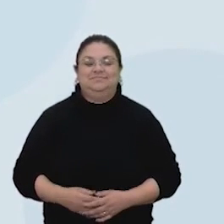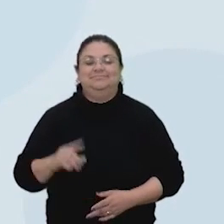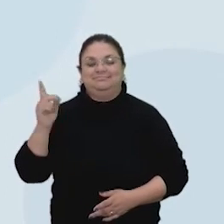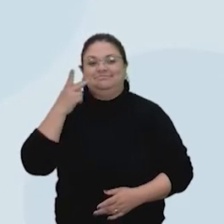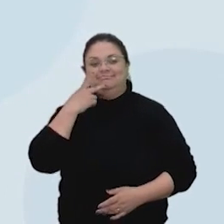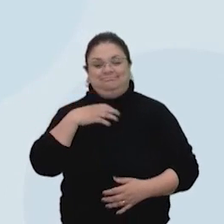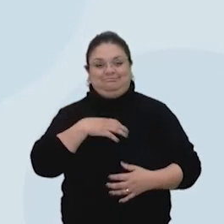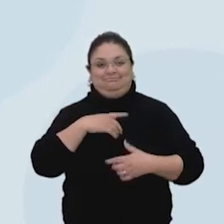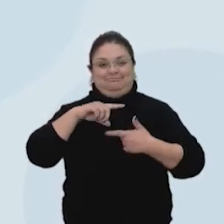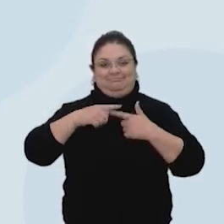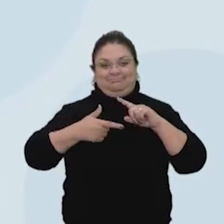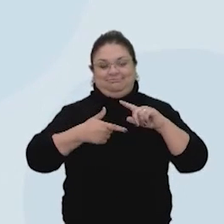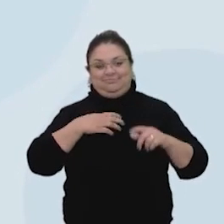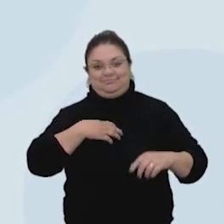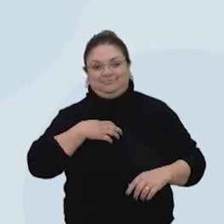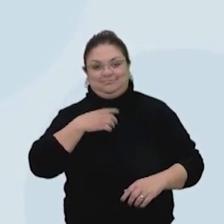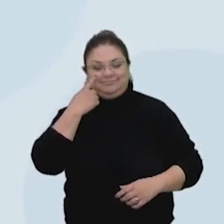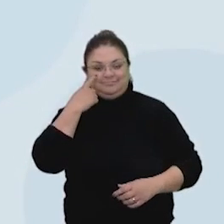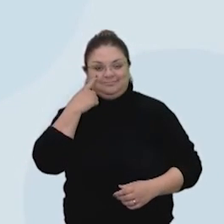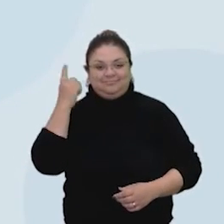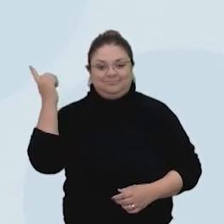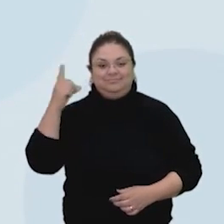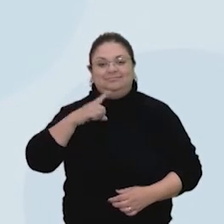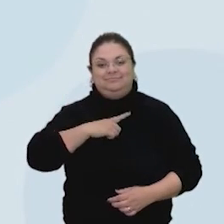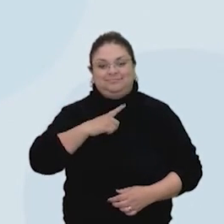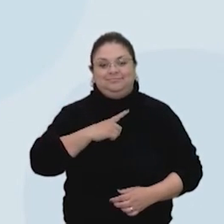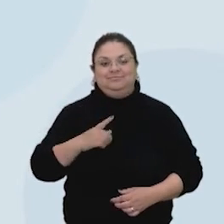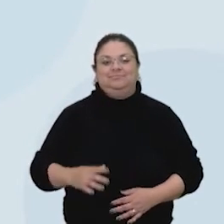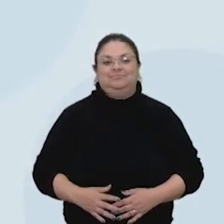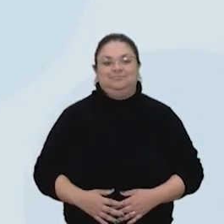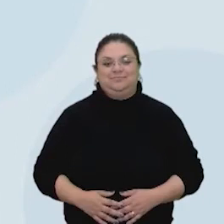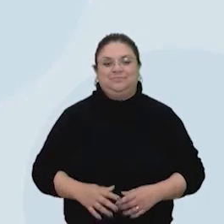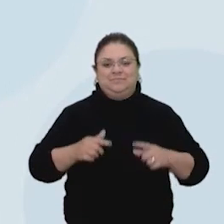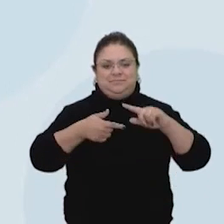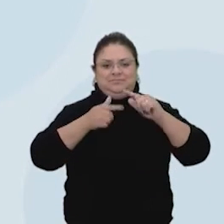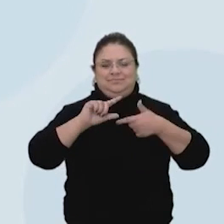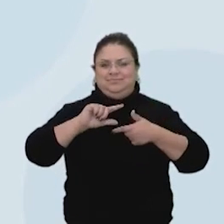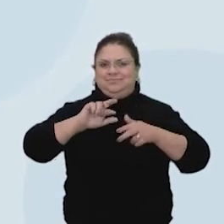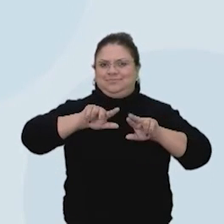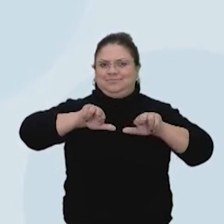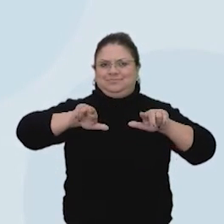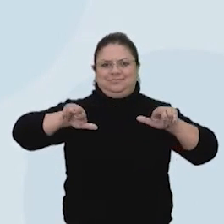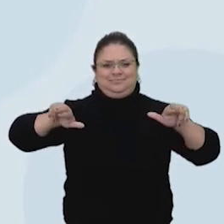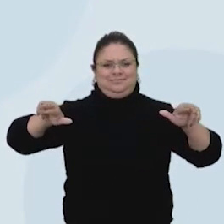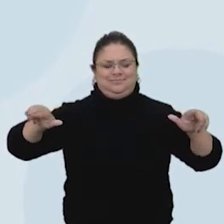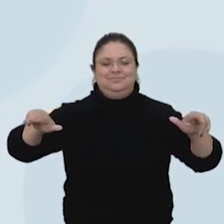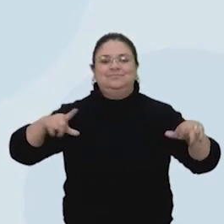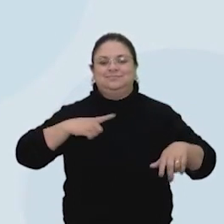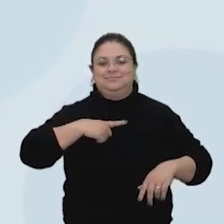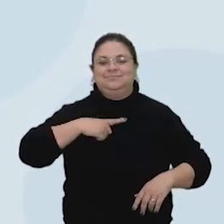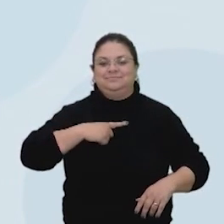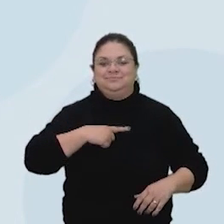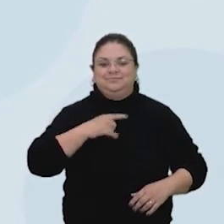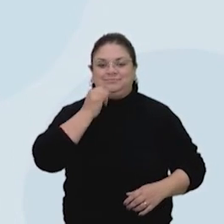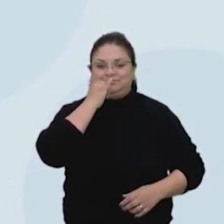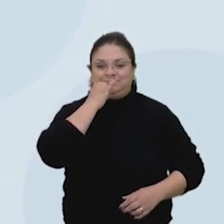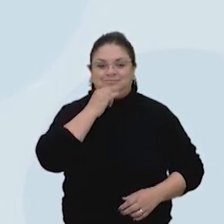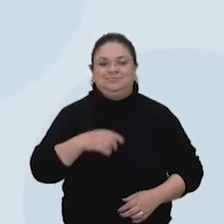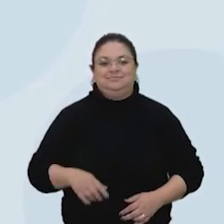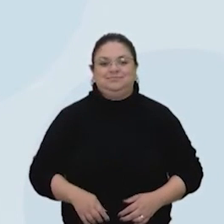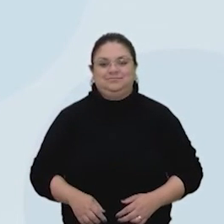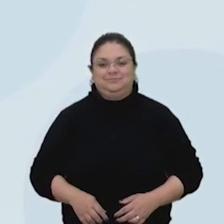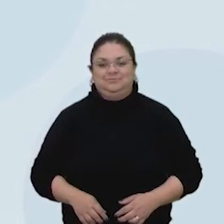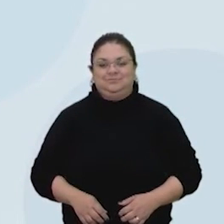formas. A gente consegue ver várias formas geométricas nessa imagem. Então, a gente consegue encontrar o